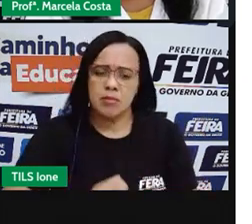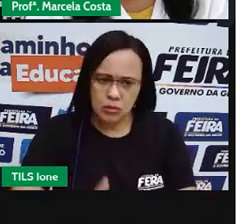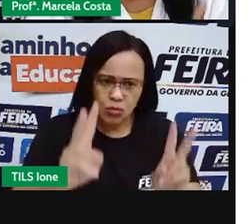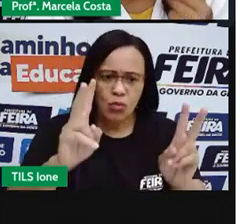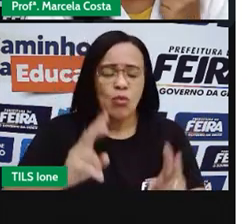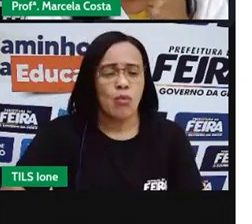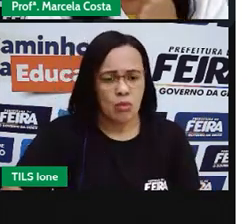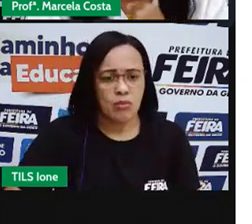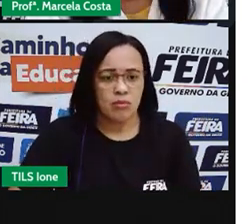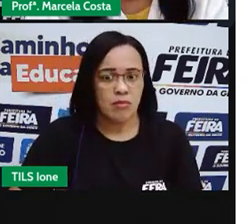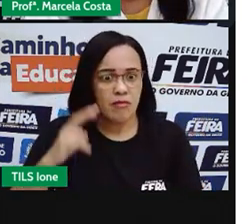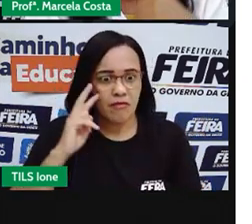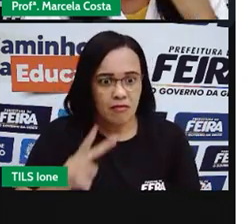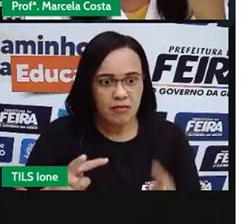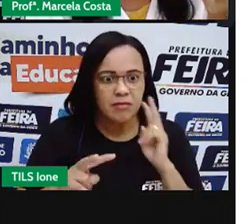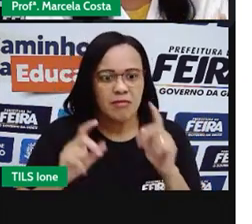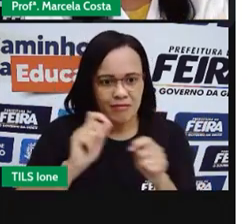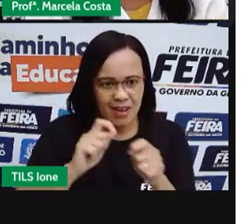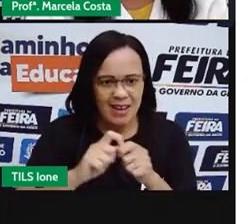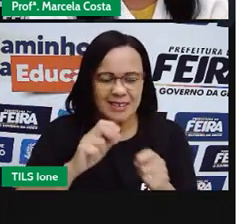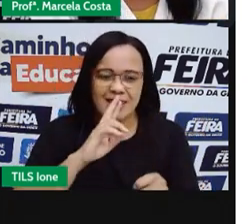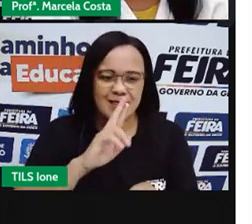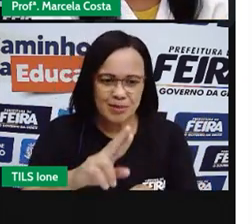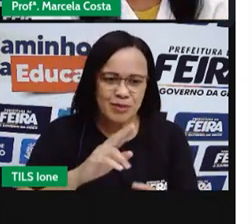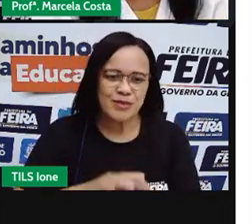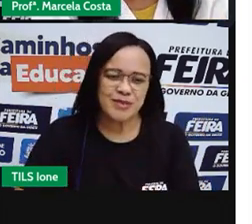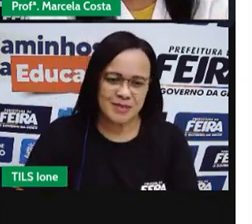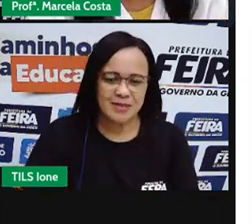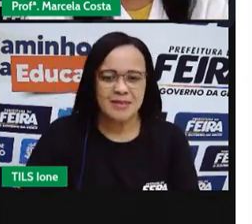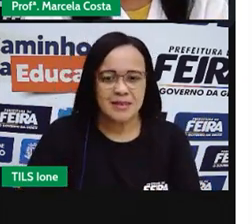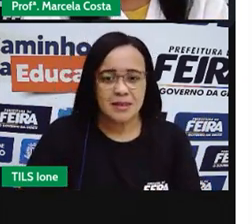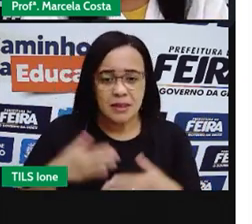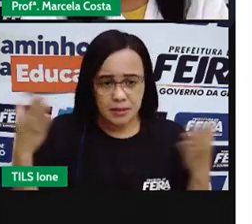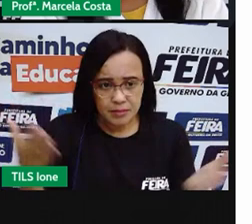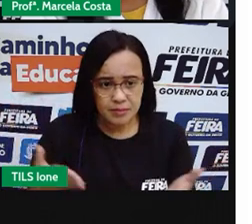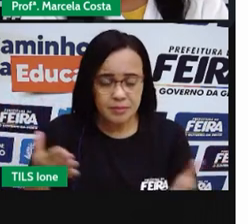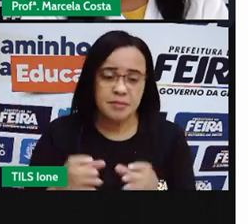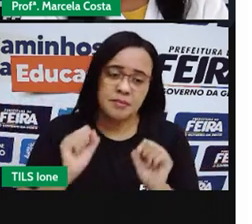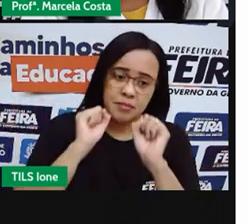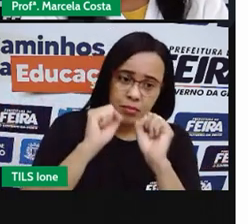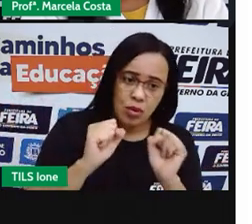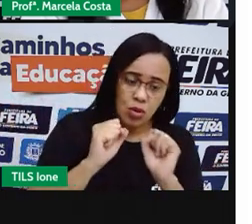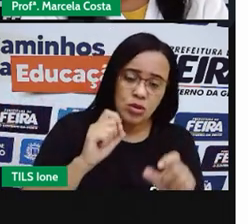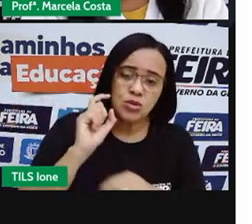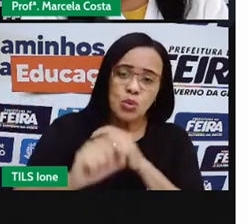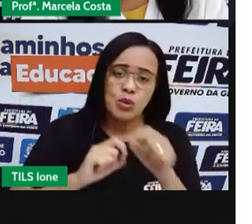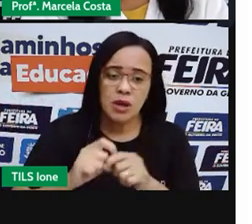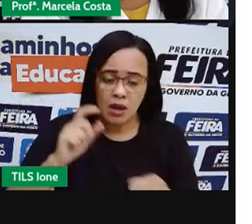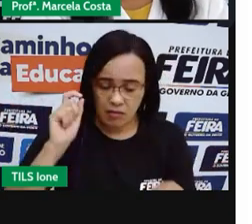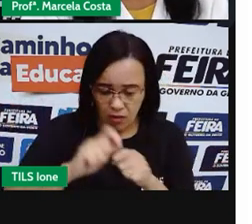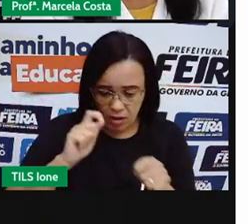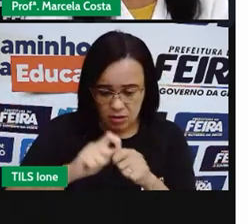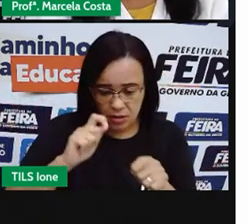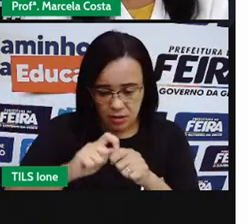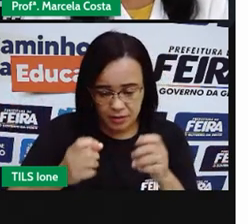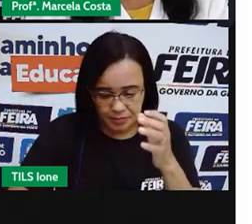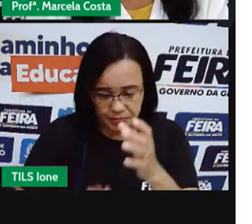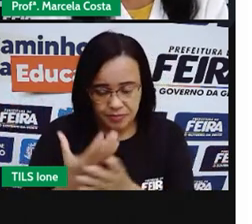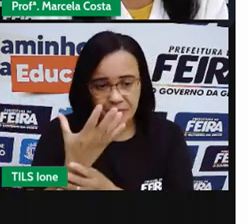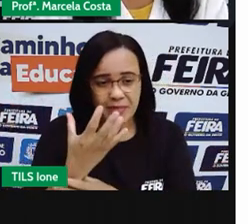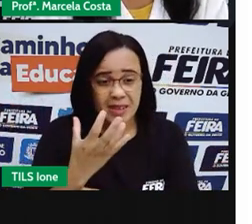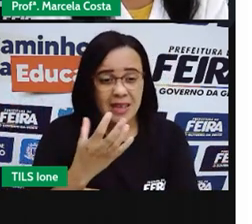Agora, eu quero te convidar a confeccionar animais com dobradura de papel. Você pode